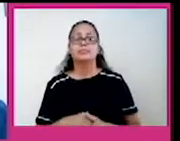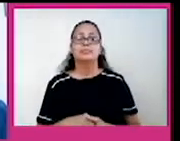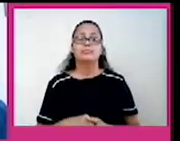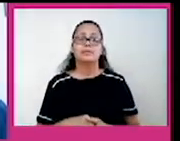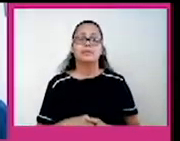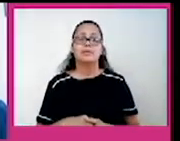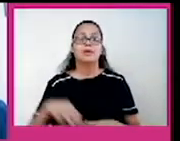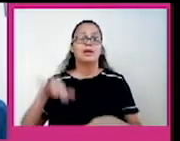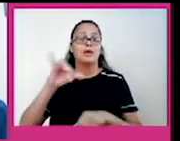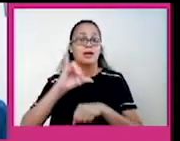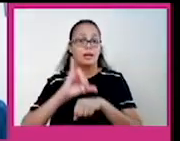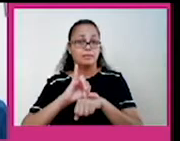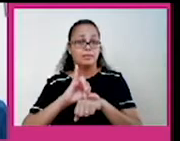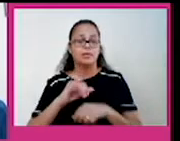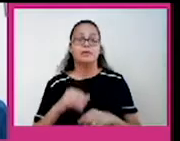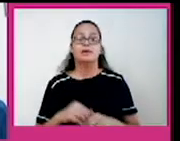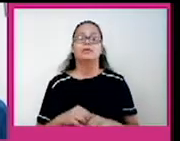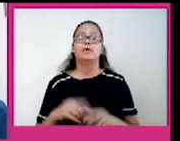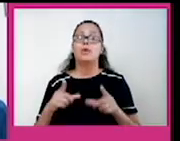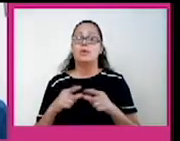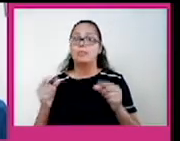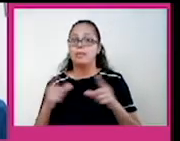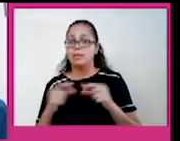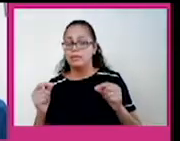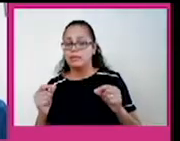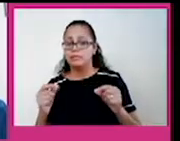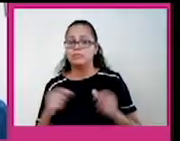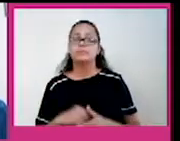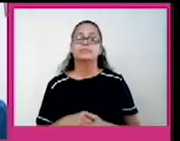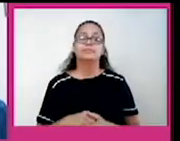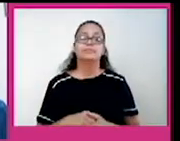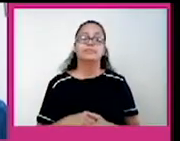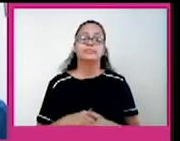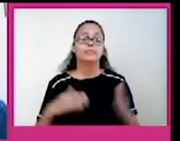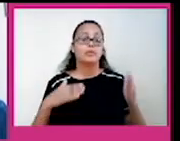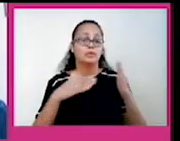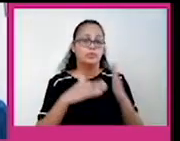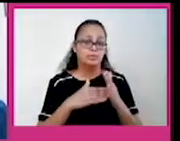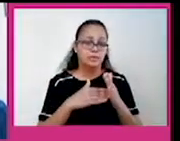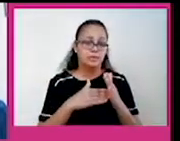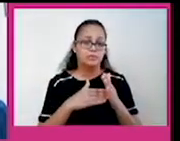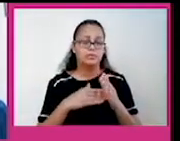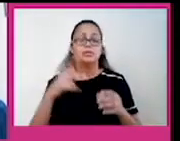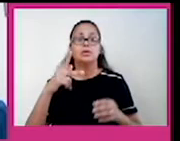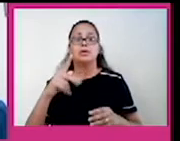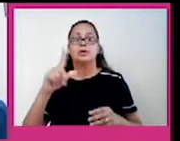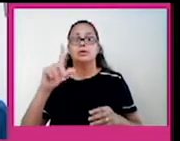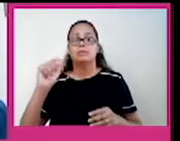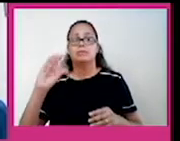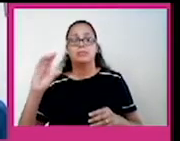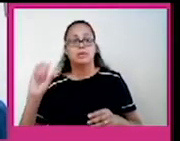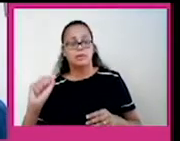Temos aqui, olha só, Brasília como capital do Brasil. Limite entre as placas tectônicas e aqui o